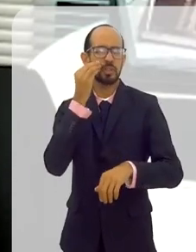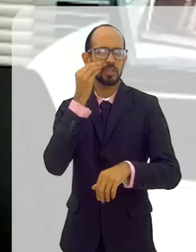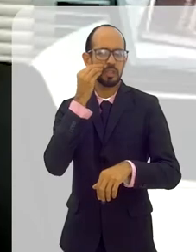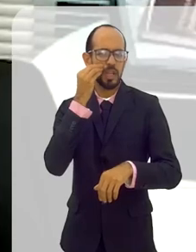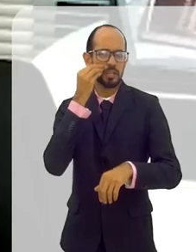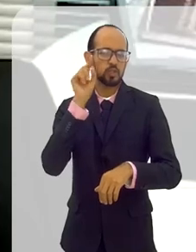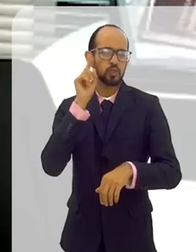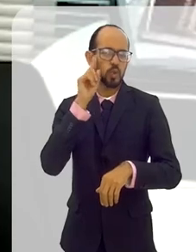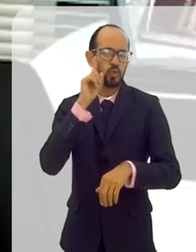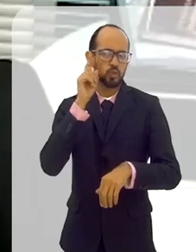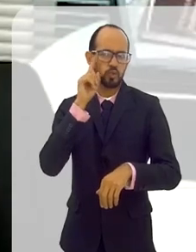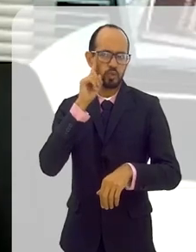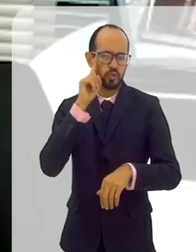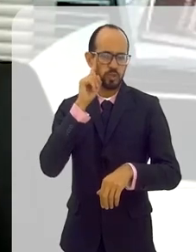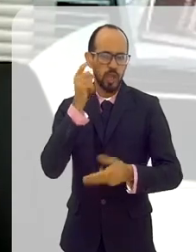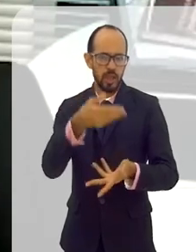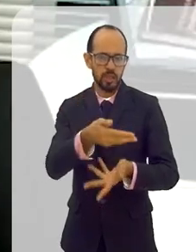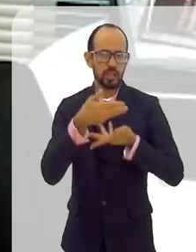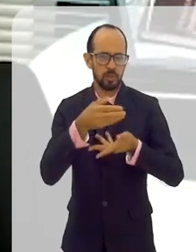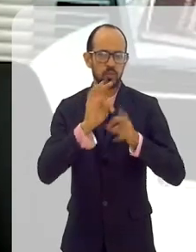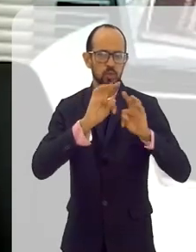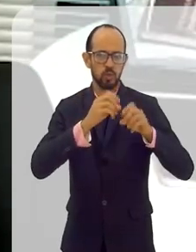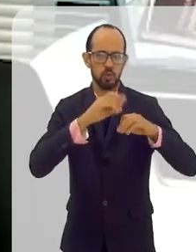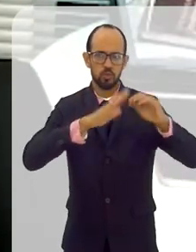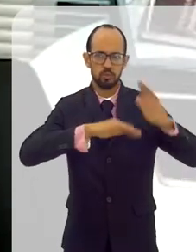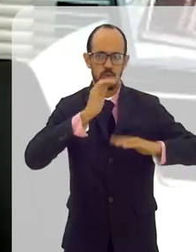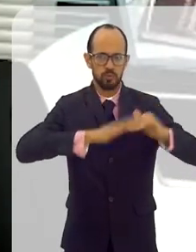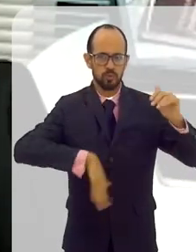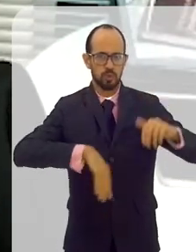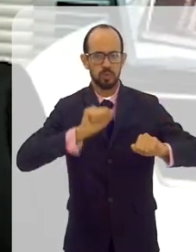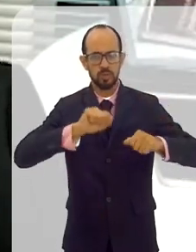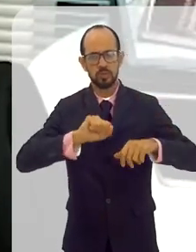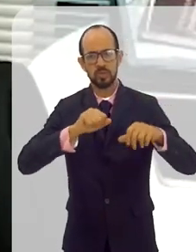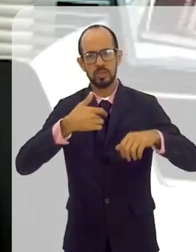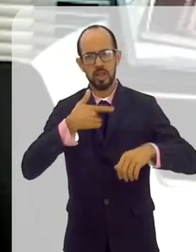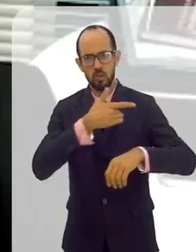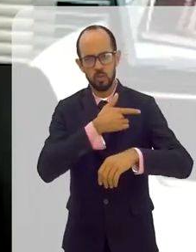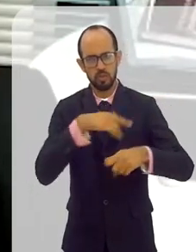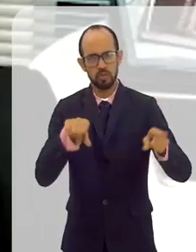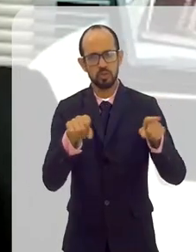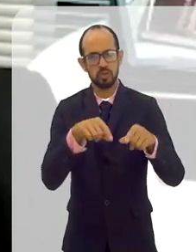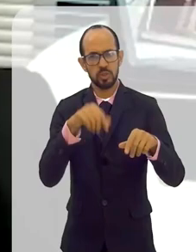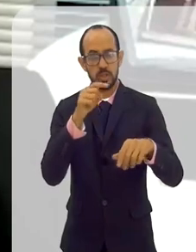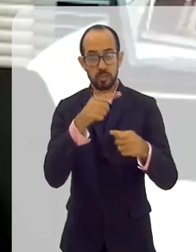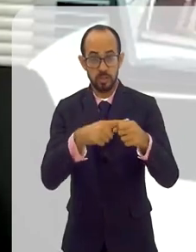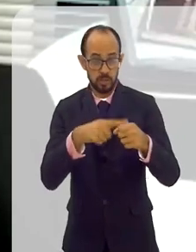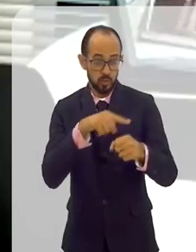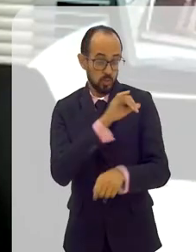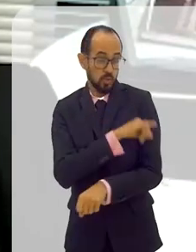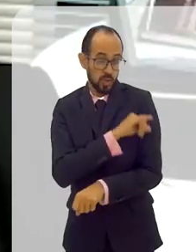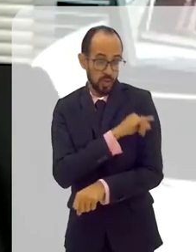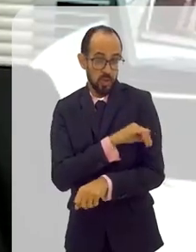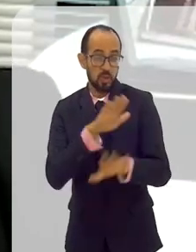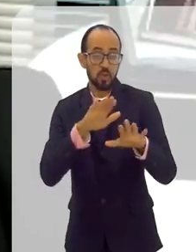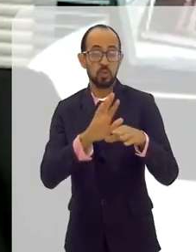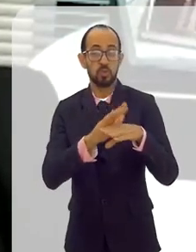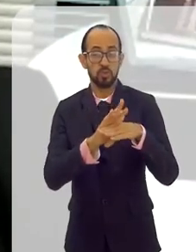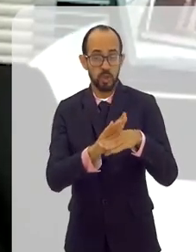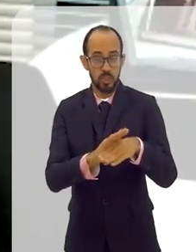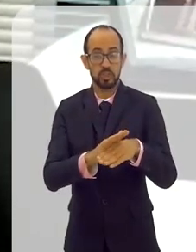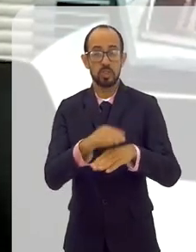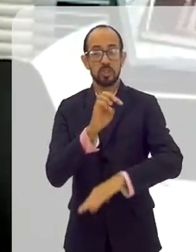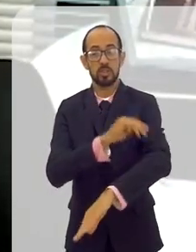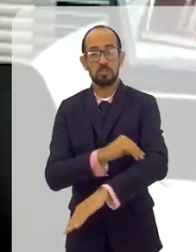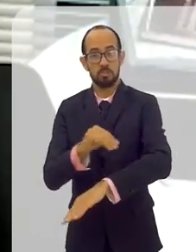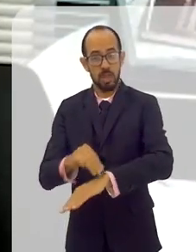dia. Atendemos todos os profissionais de saúde da rede pública, da segurança pública, não só na cidade do Rio de Janeiro, Duque de